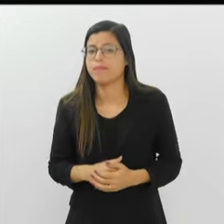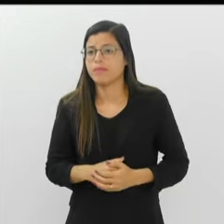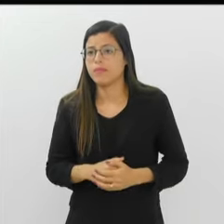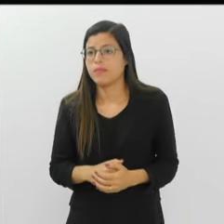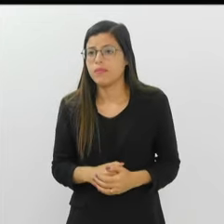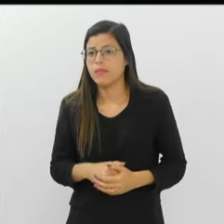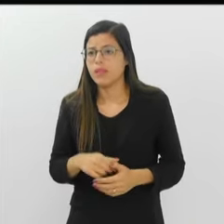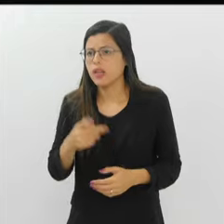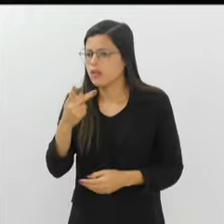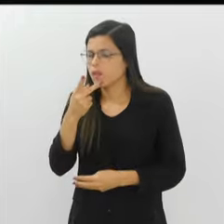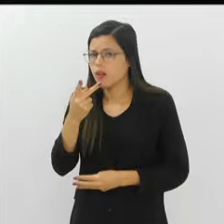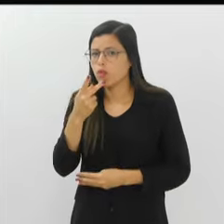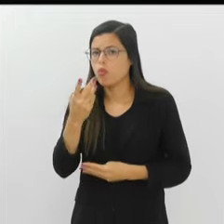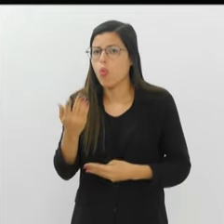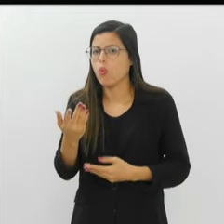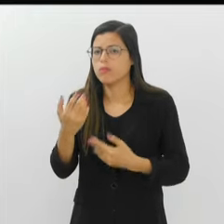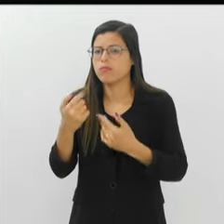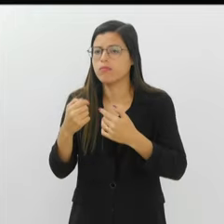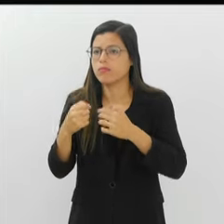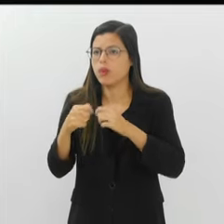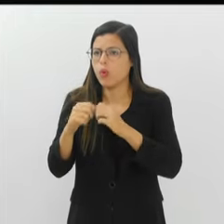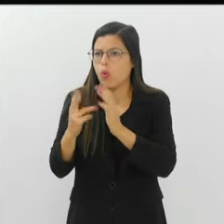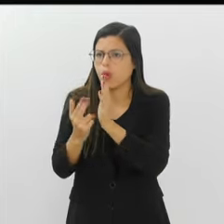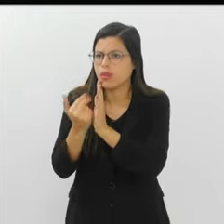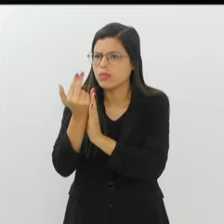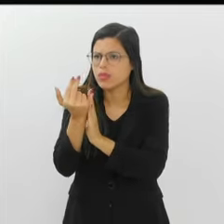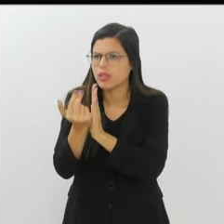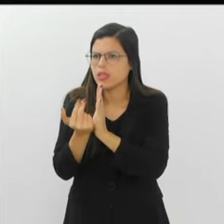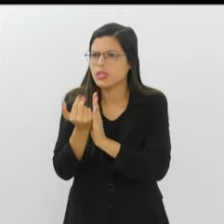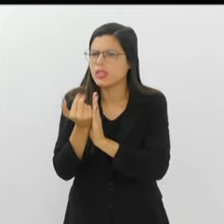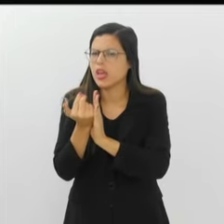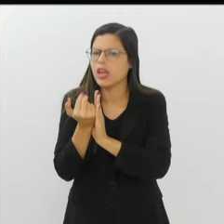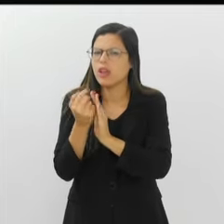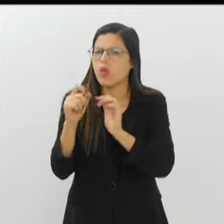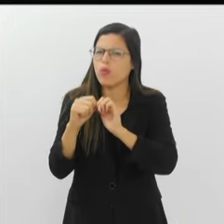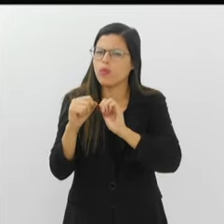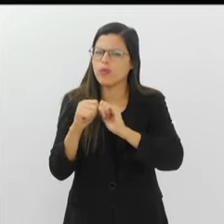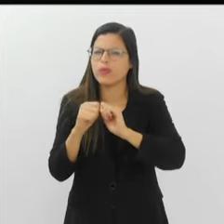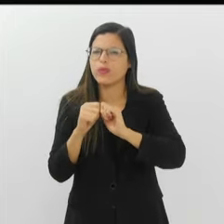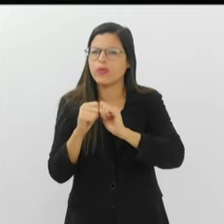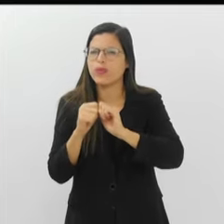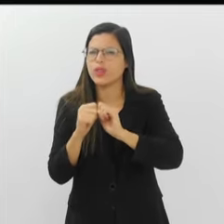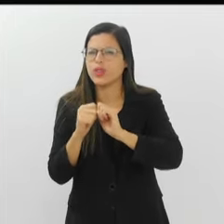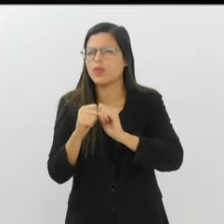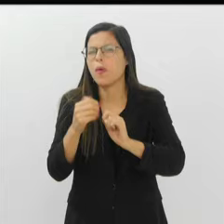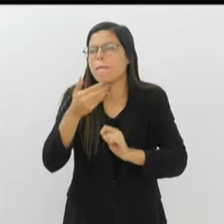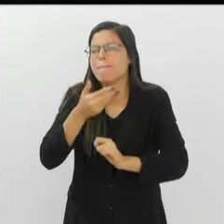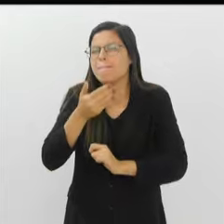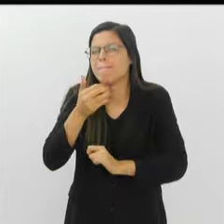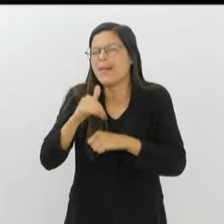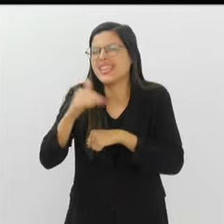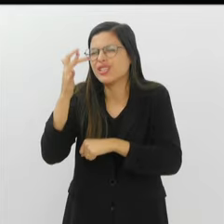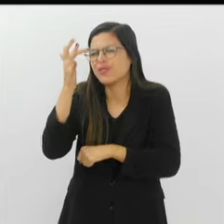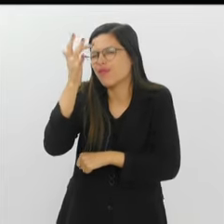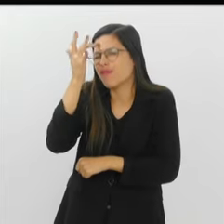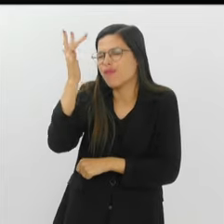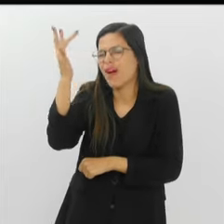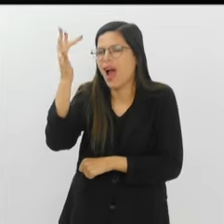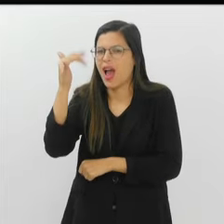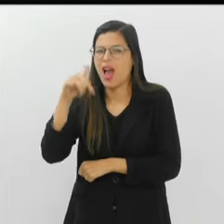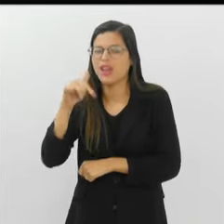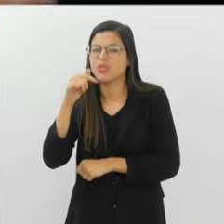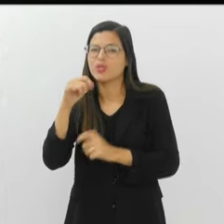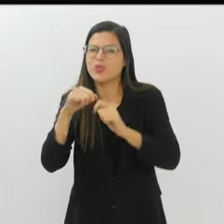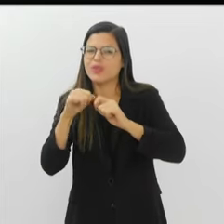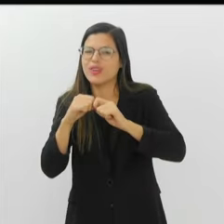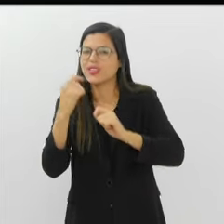de repente coloca ele numa questão. E ele falou, não, eu fiz... Apesar do desenho estar muito claro, mas foi muito mais orgânico para